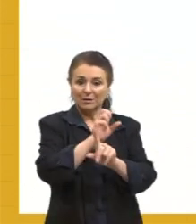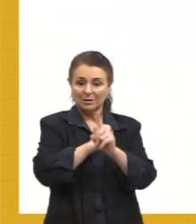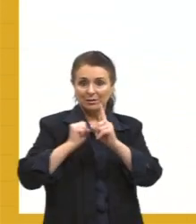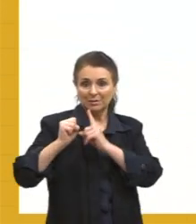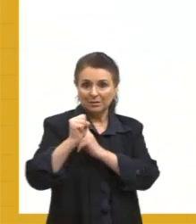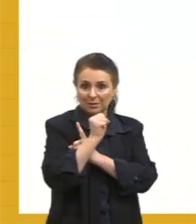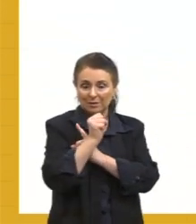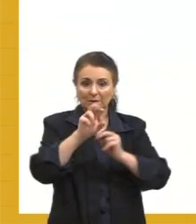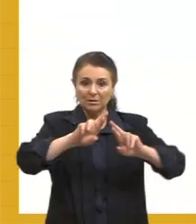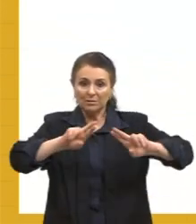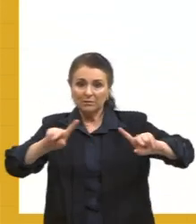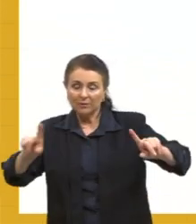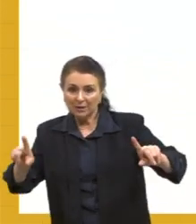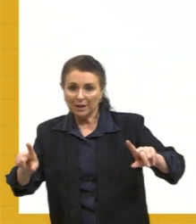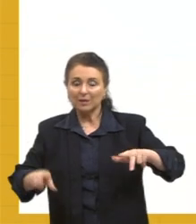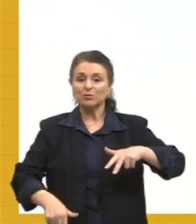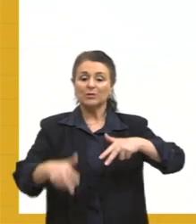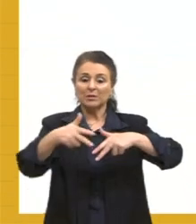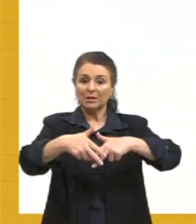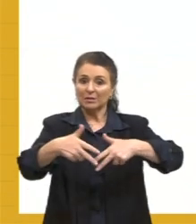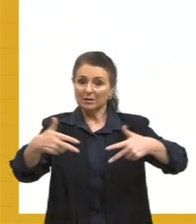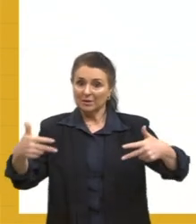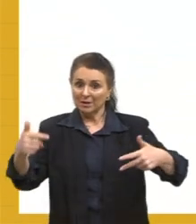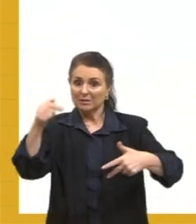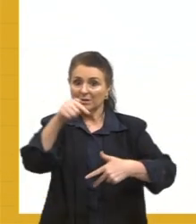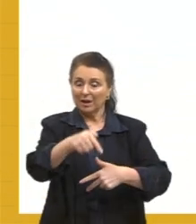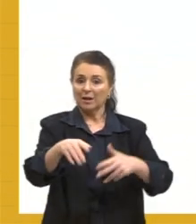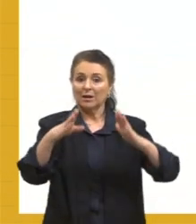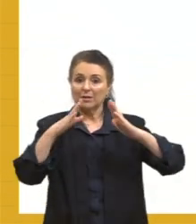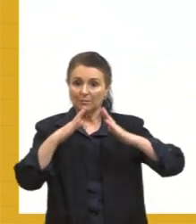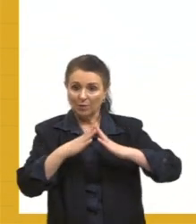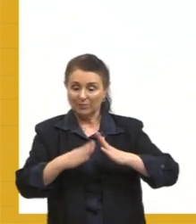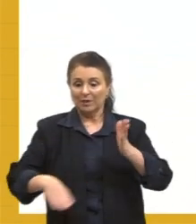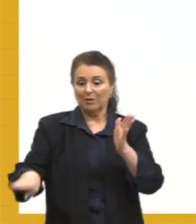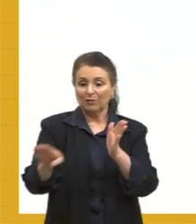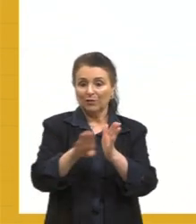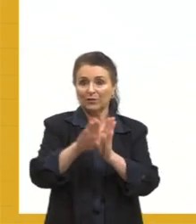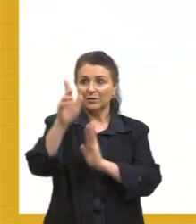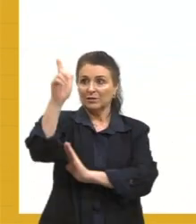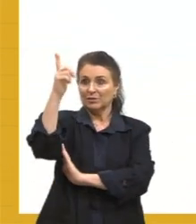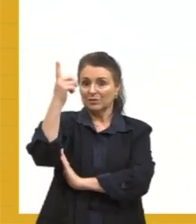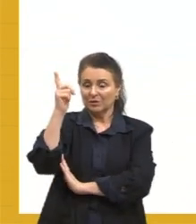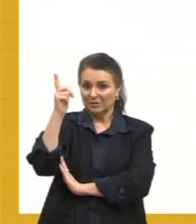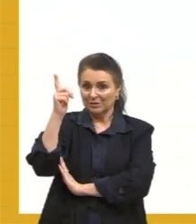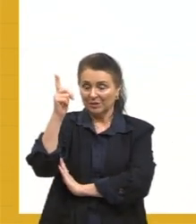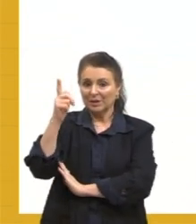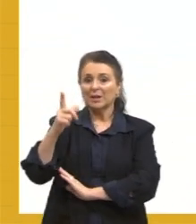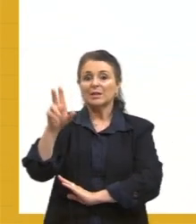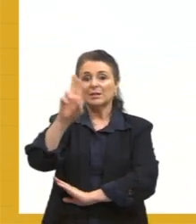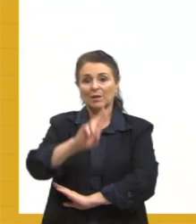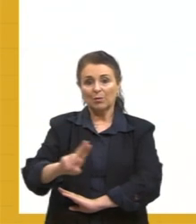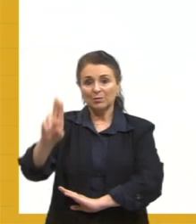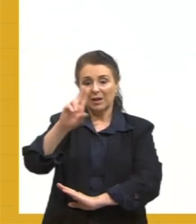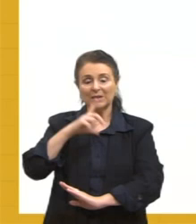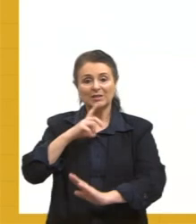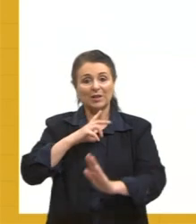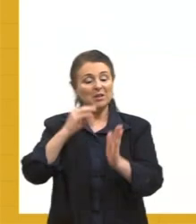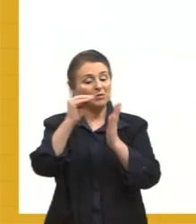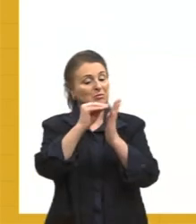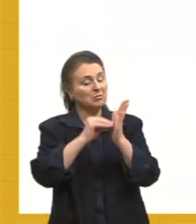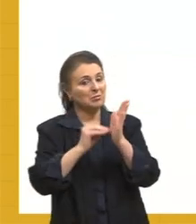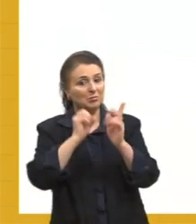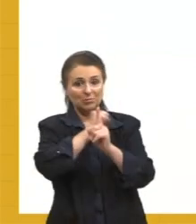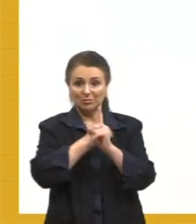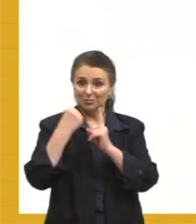diferentes etnias que nelas habitam. As fronteiras geográficas são preenchidas de conteúdo social. E